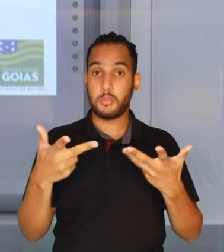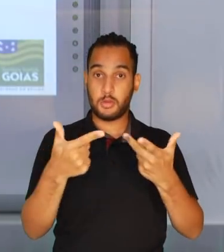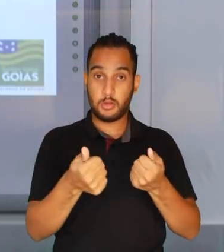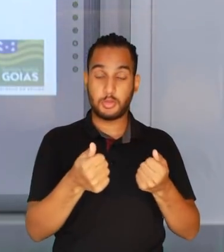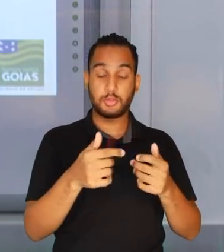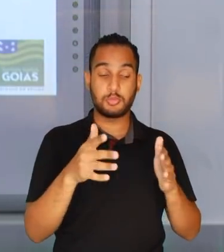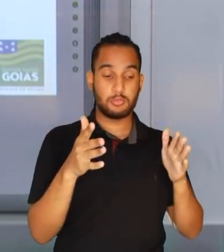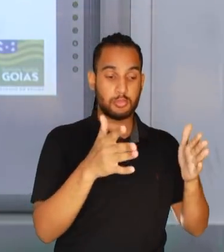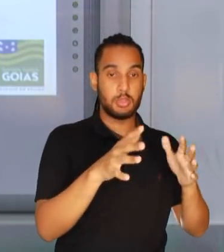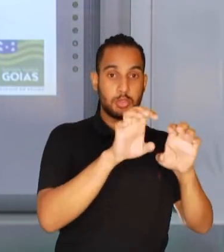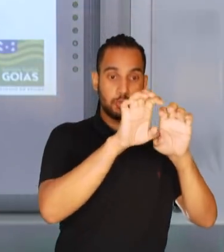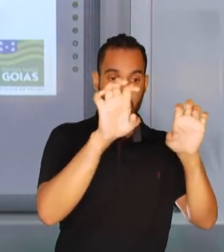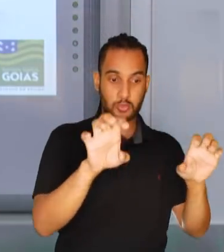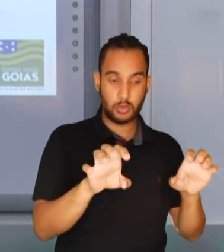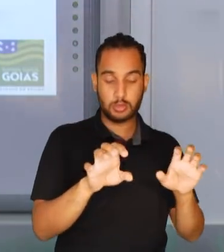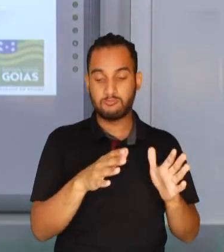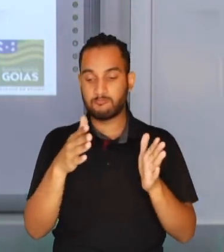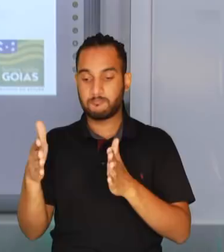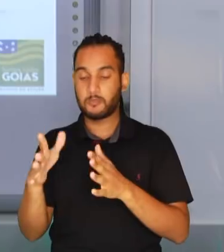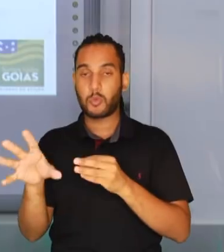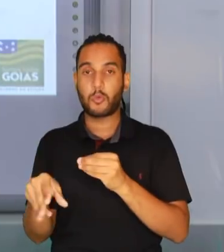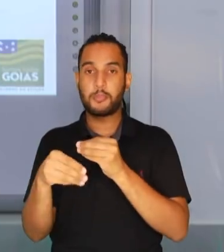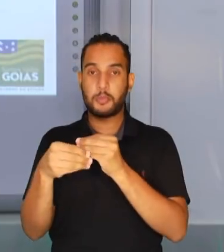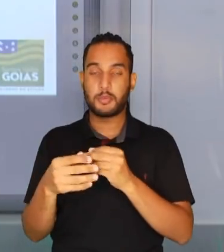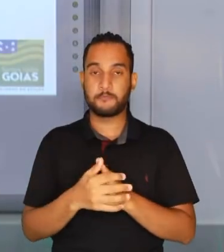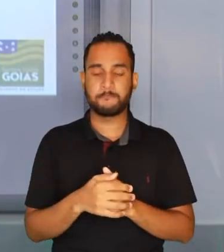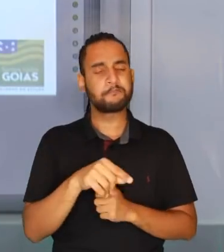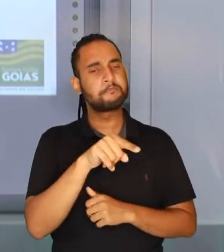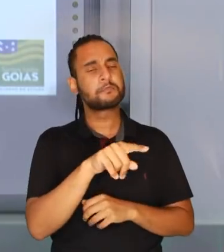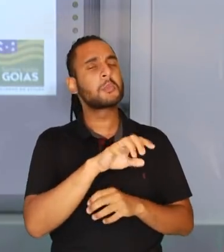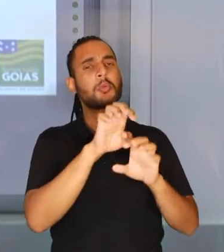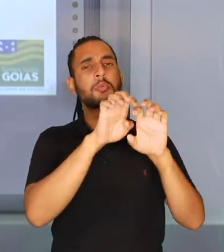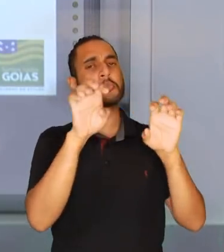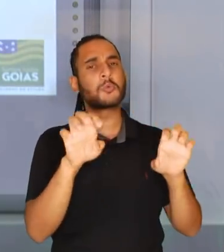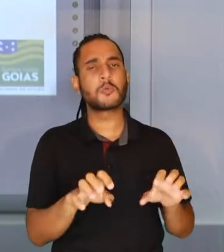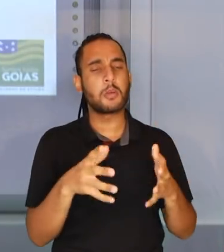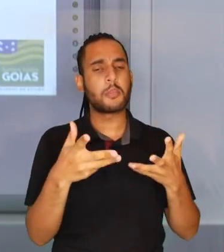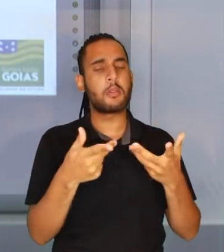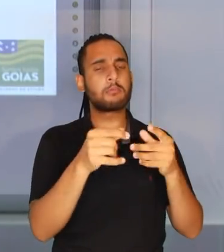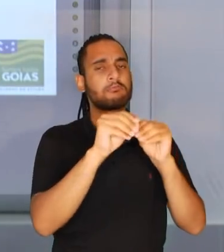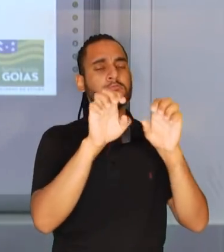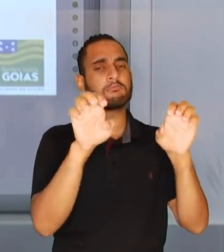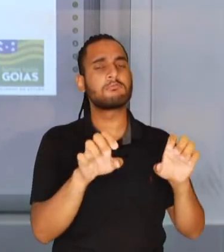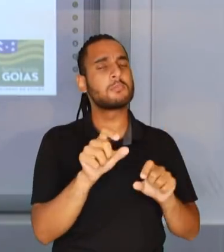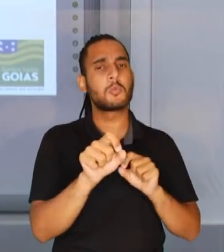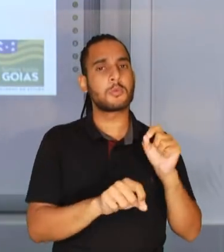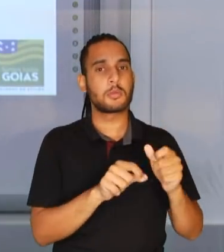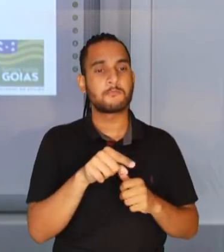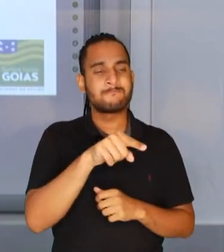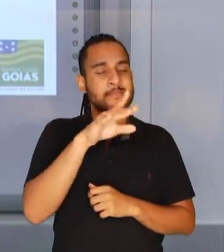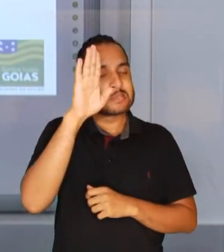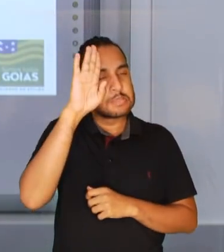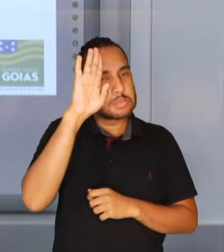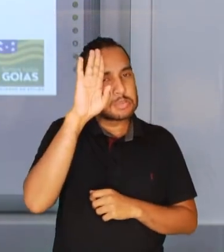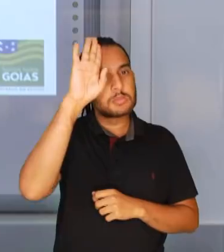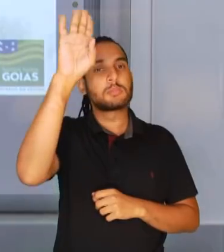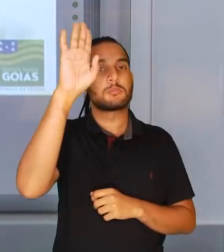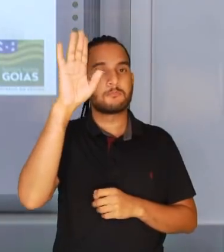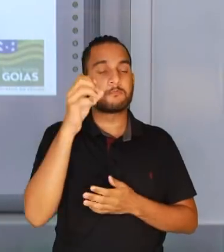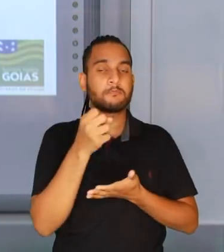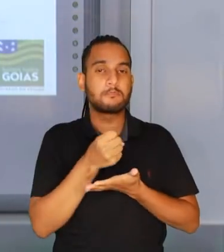classificadas em estruturantes e complementares. E o que são essas habilidades estruturantes? São as habilidades